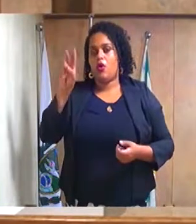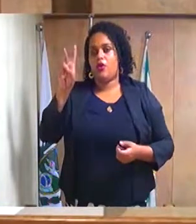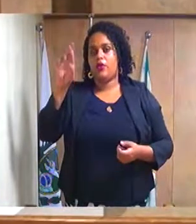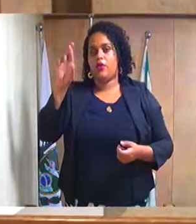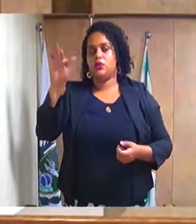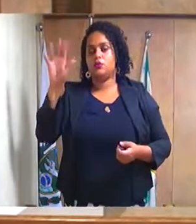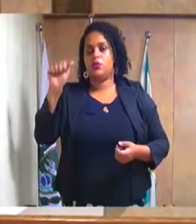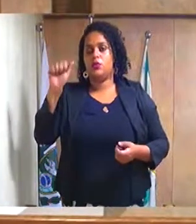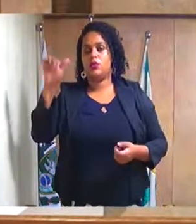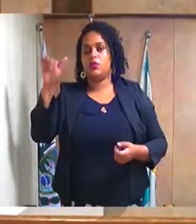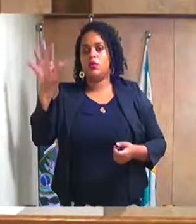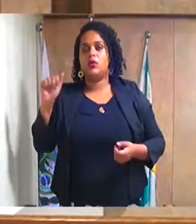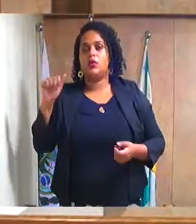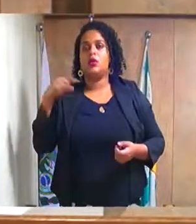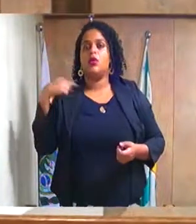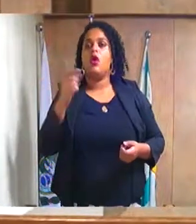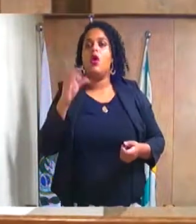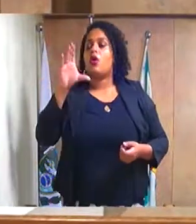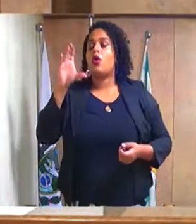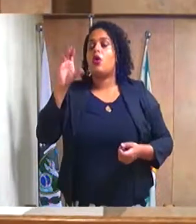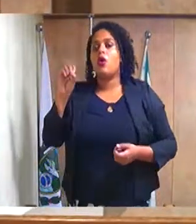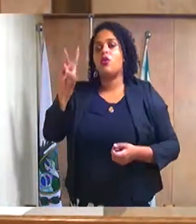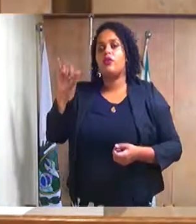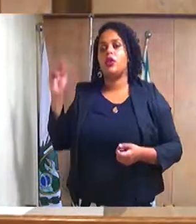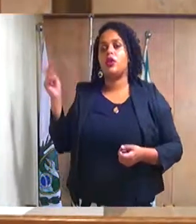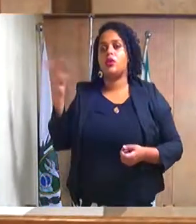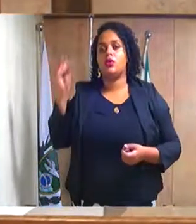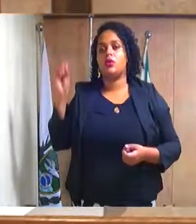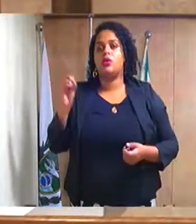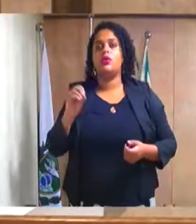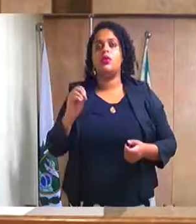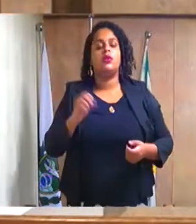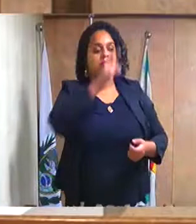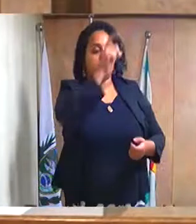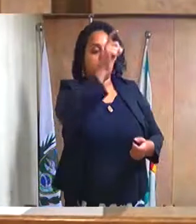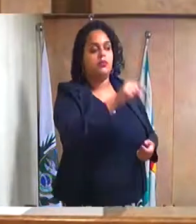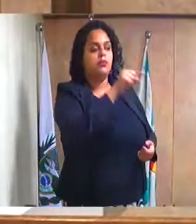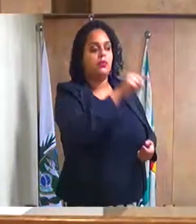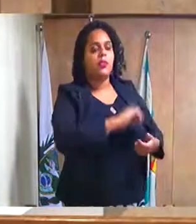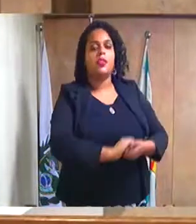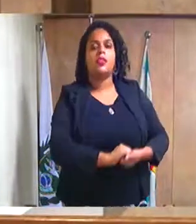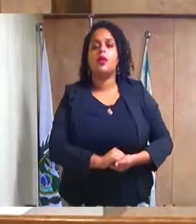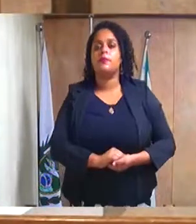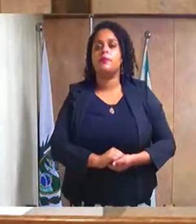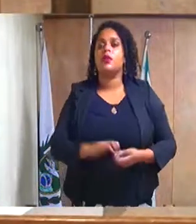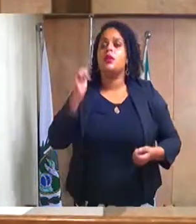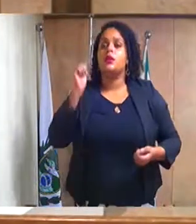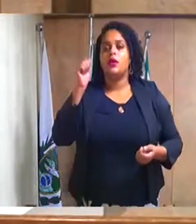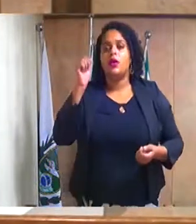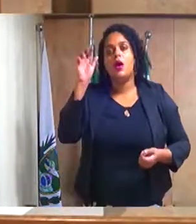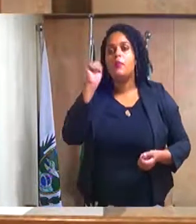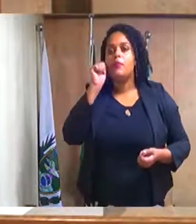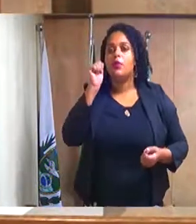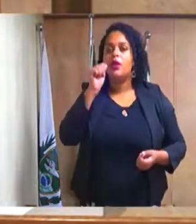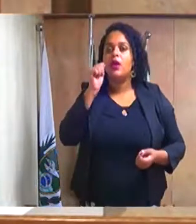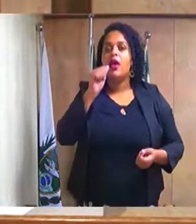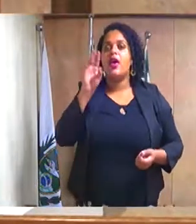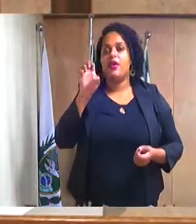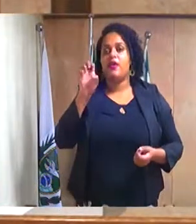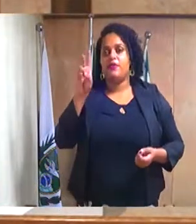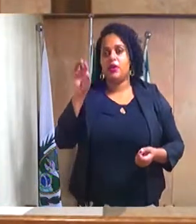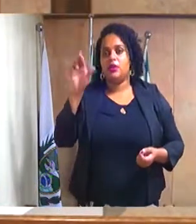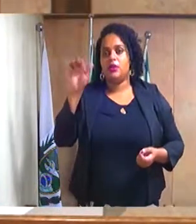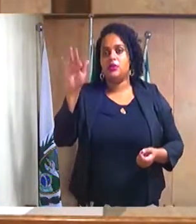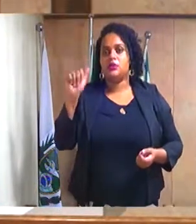Magalhães, o Clovinho, consignando moção de congratulações, à ilustríssima senhora Ivanise Tamara de